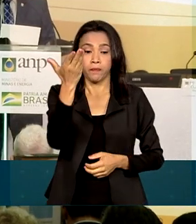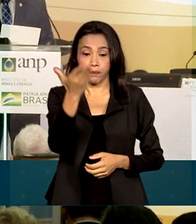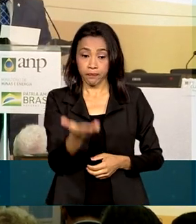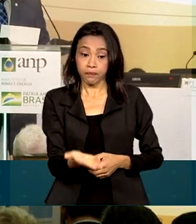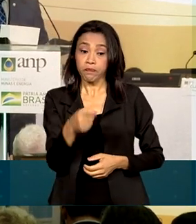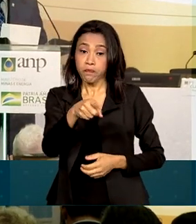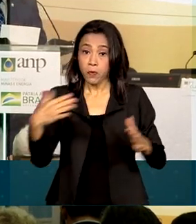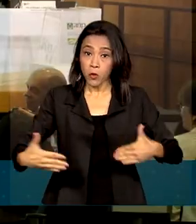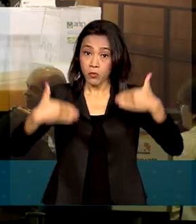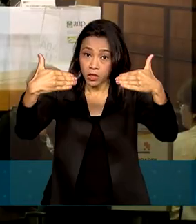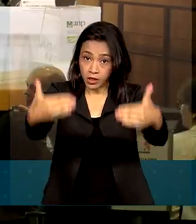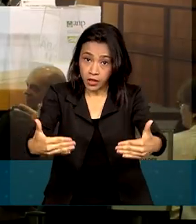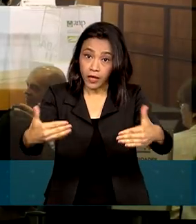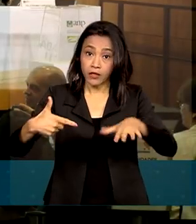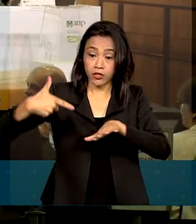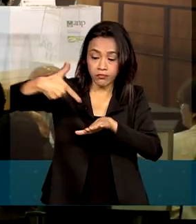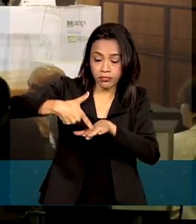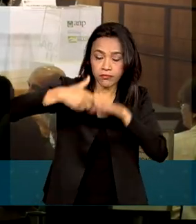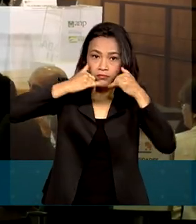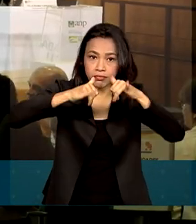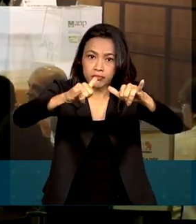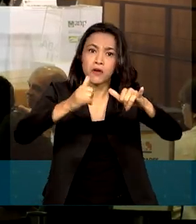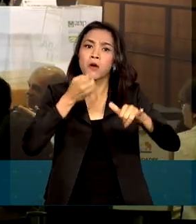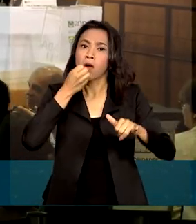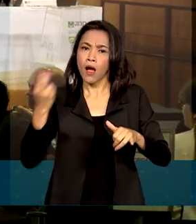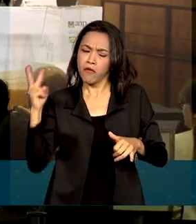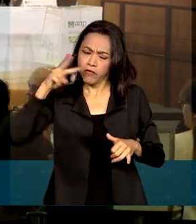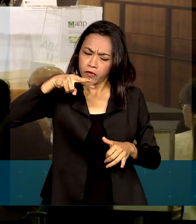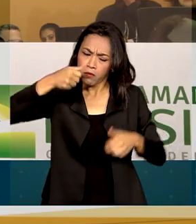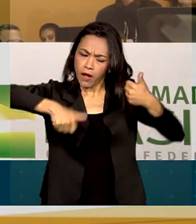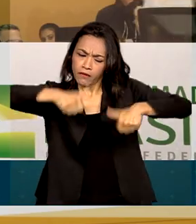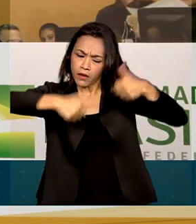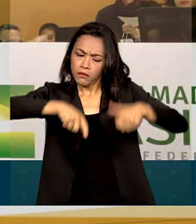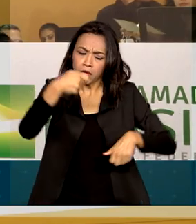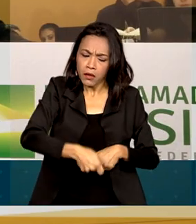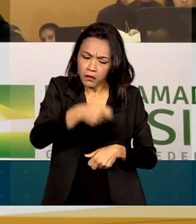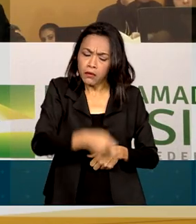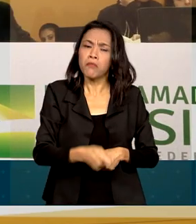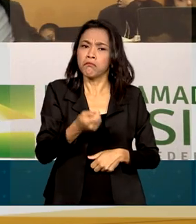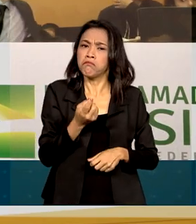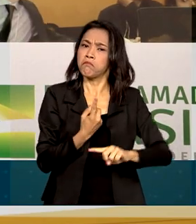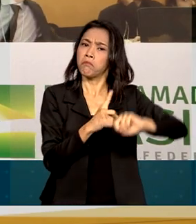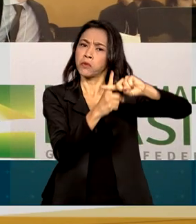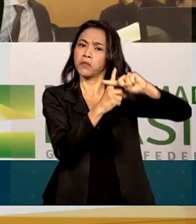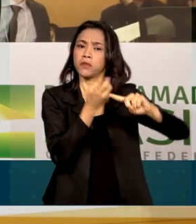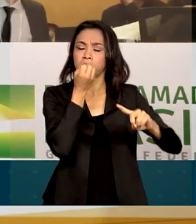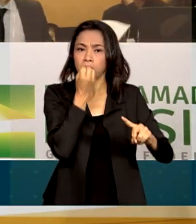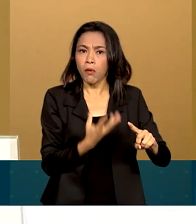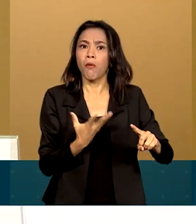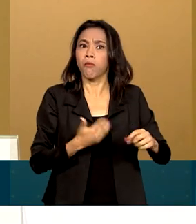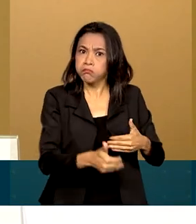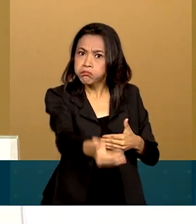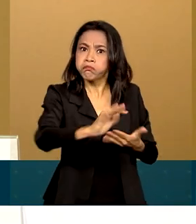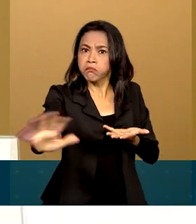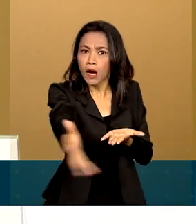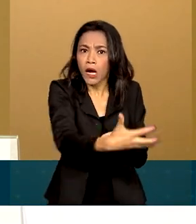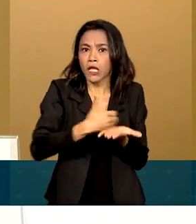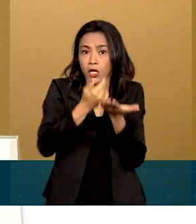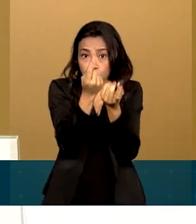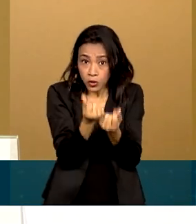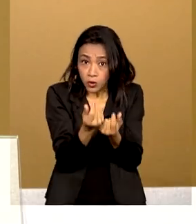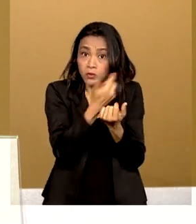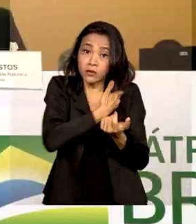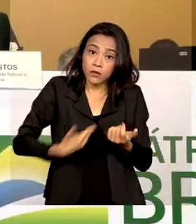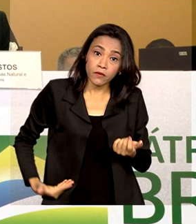Minas e Energia fez um balanço positivo do leilão, que no longo prazo pode gerar uma arrecadação de impostos para o governo de